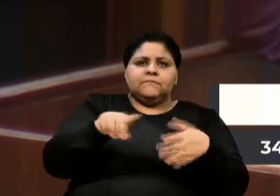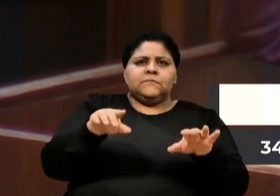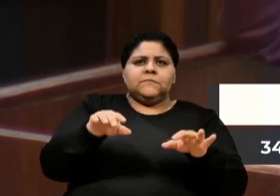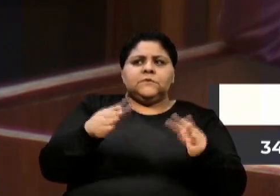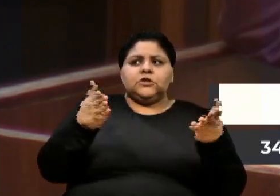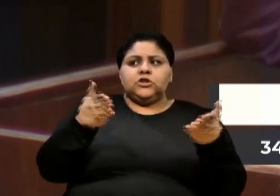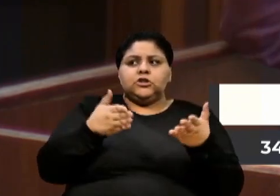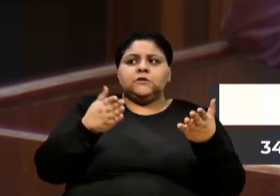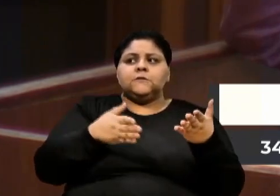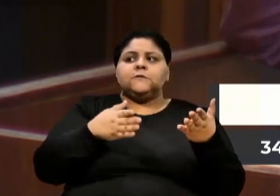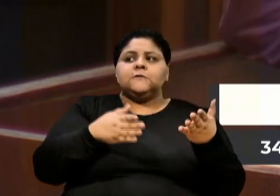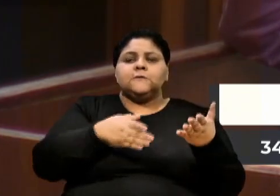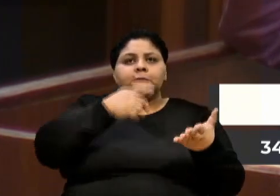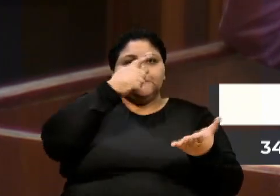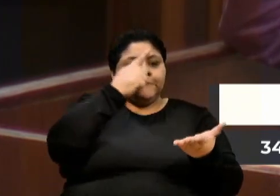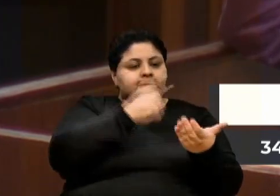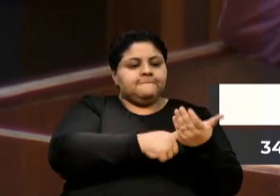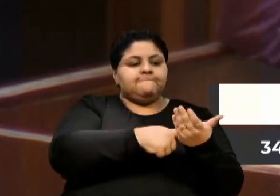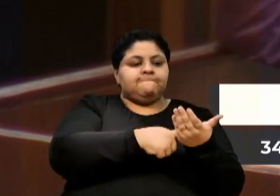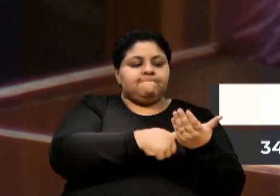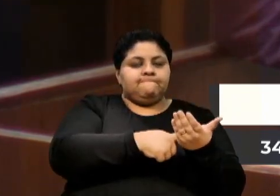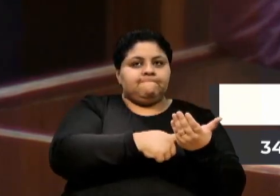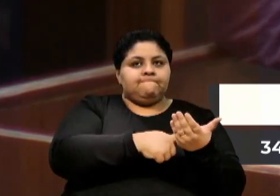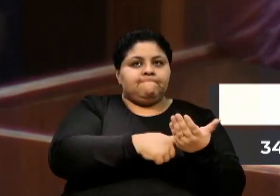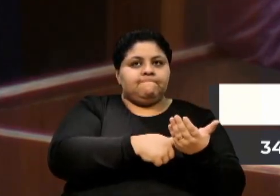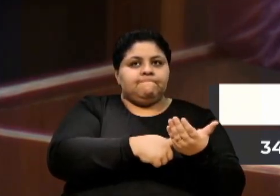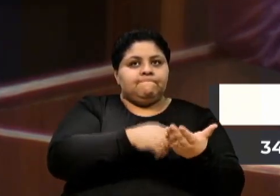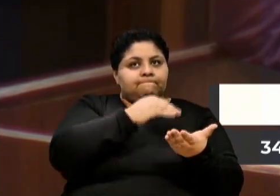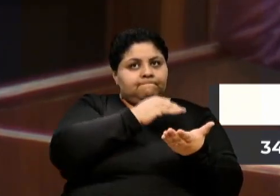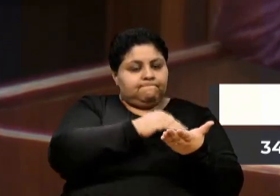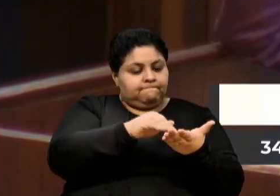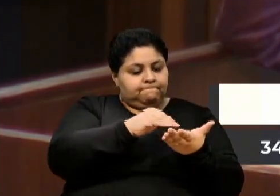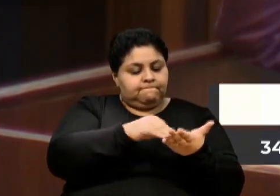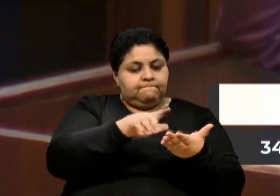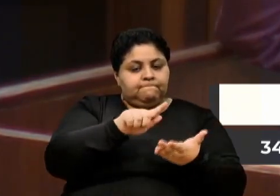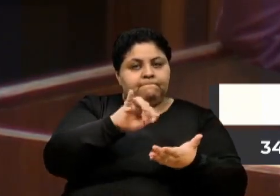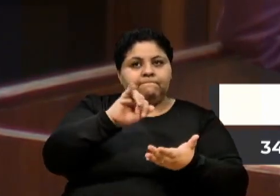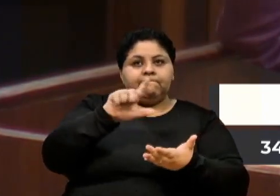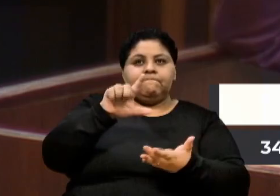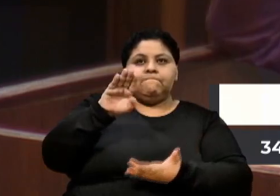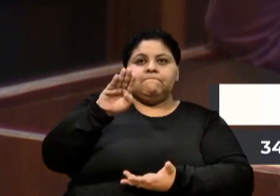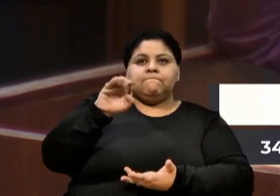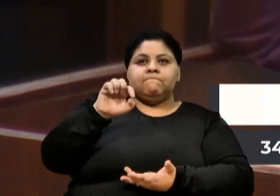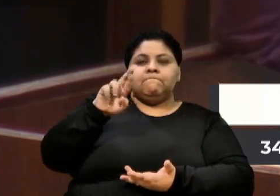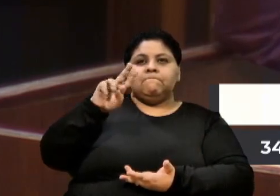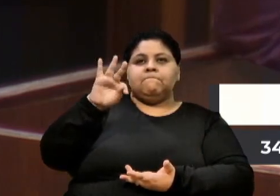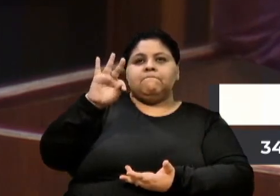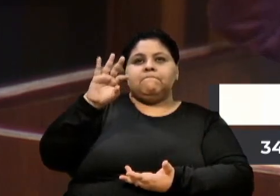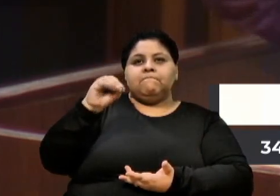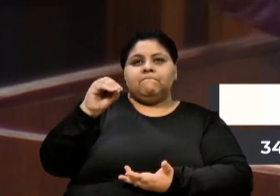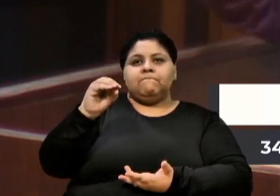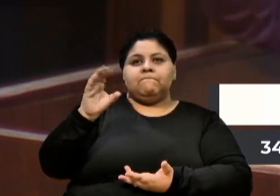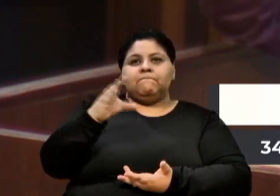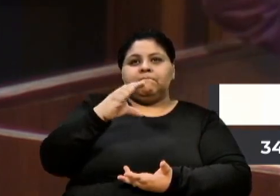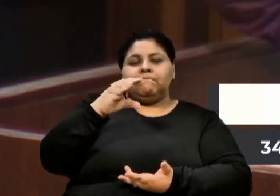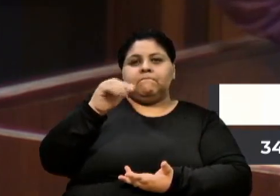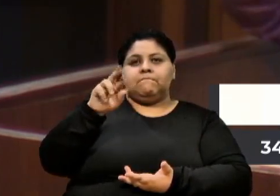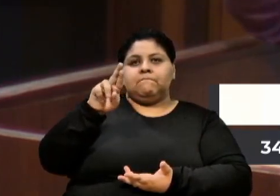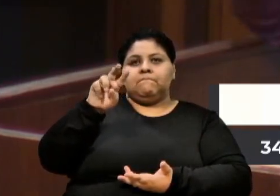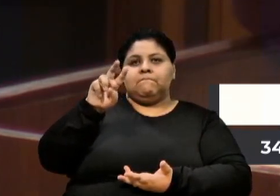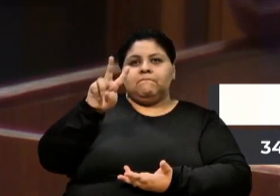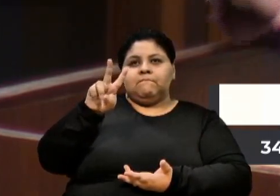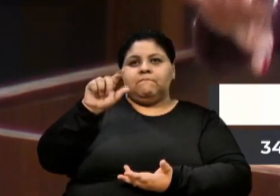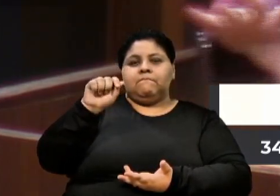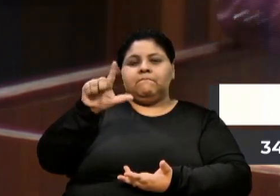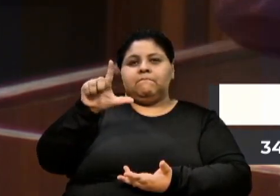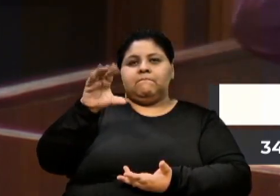do secretário Gilberto Carvalho e do assessor, agora me